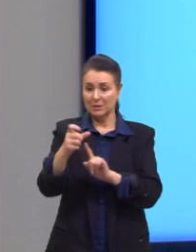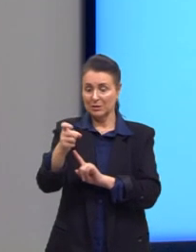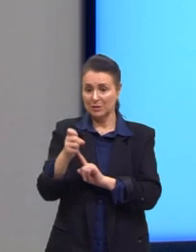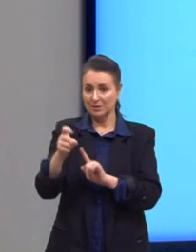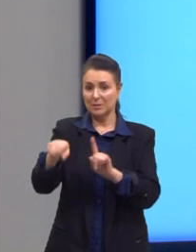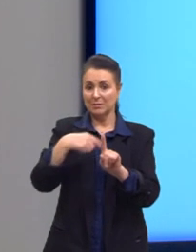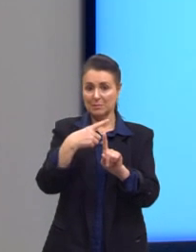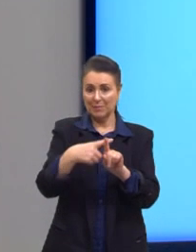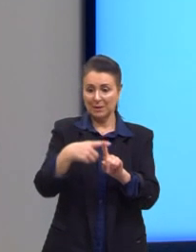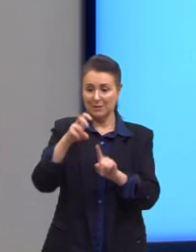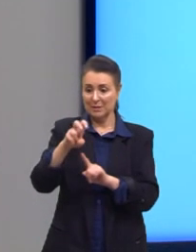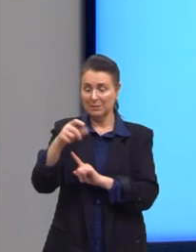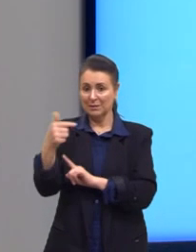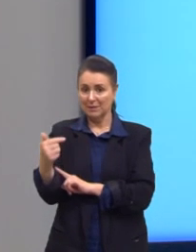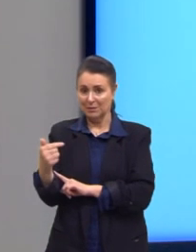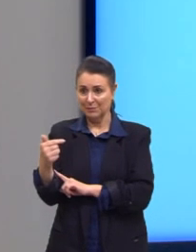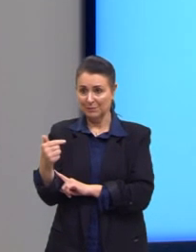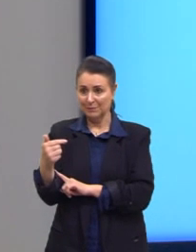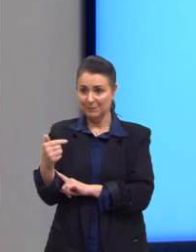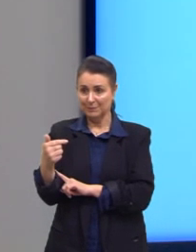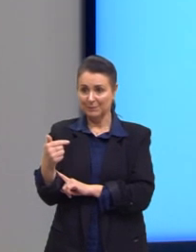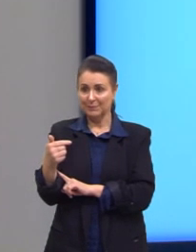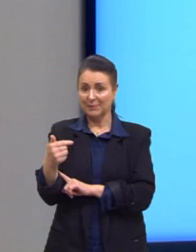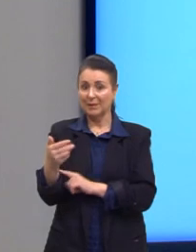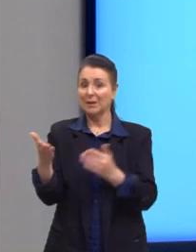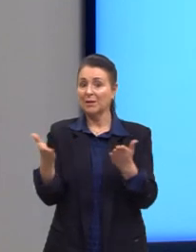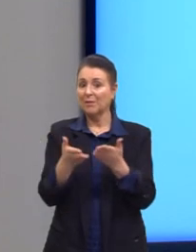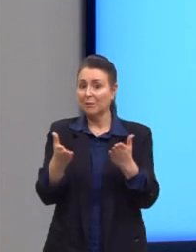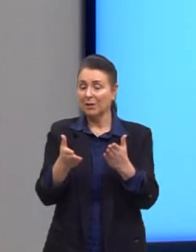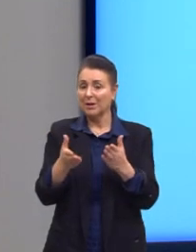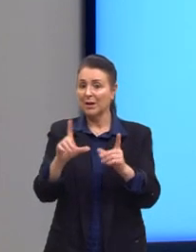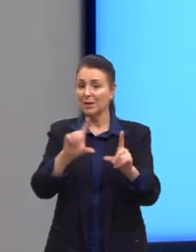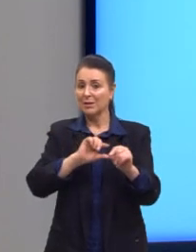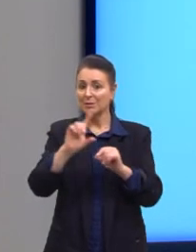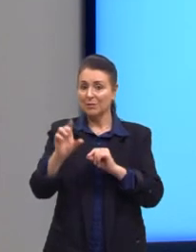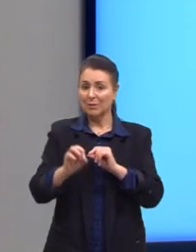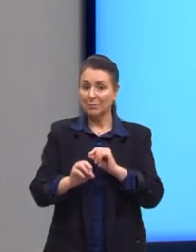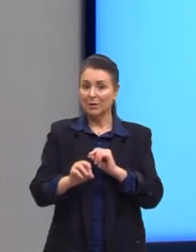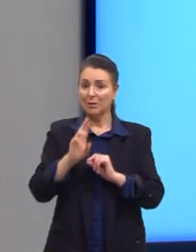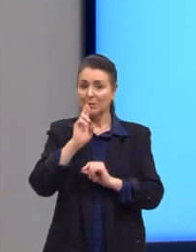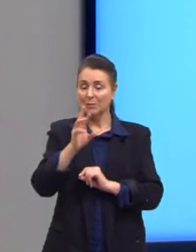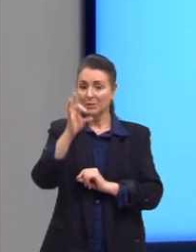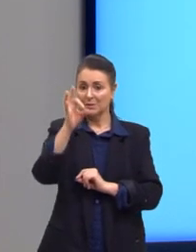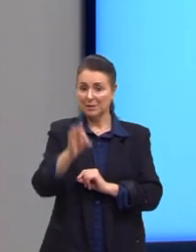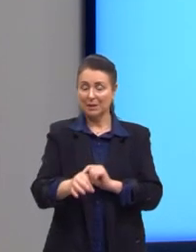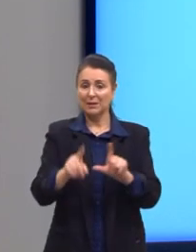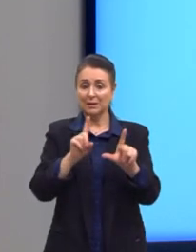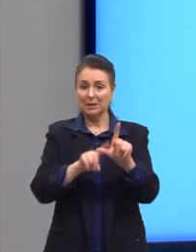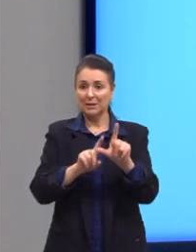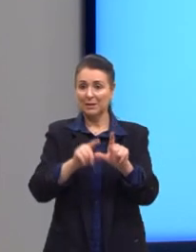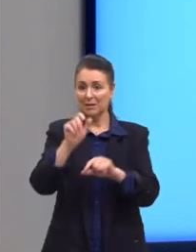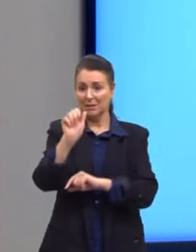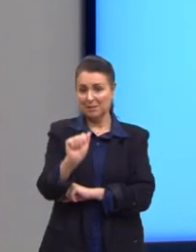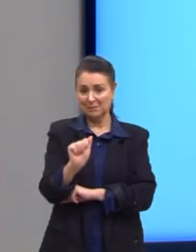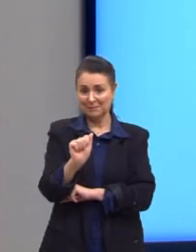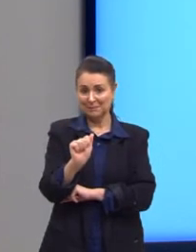Lá nas nossas alternativas, então, nós marcamos a letra correta, né? Que seria a letra A.